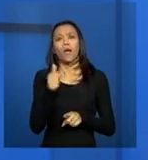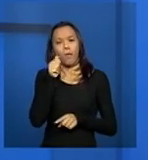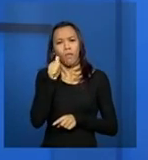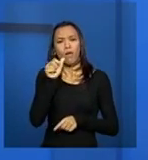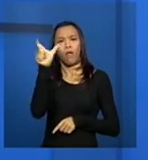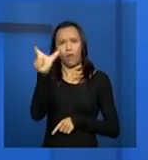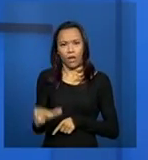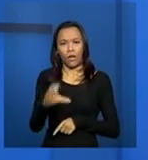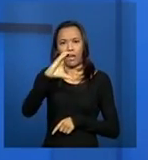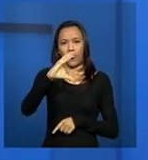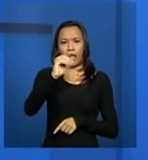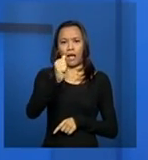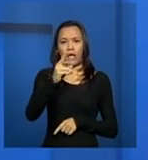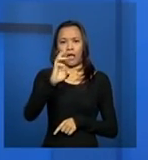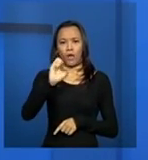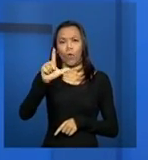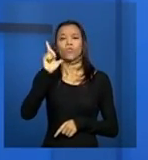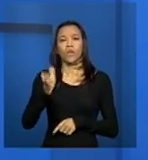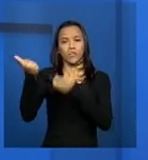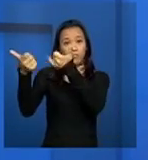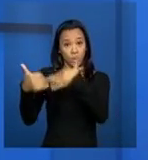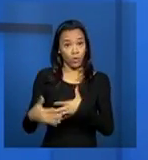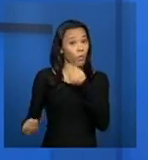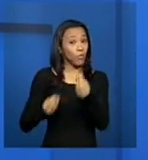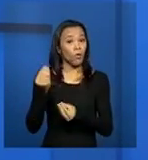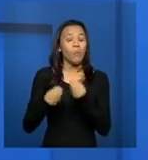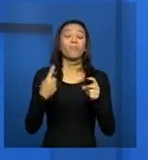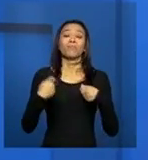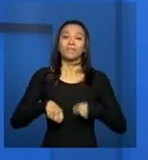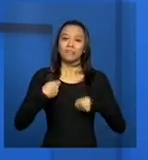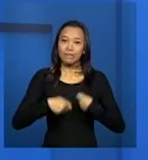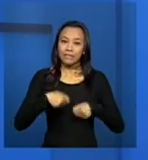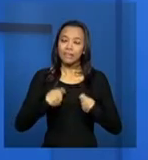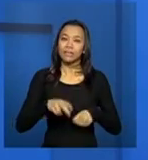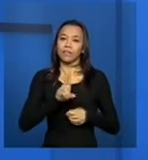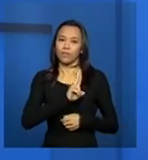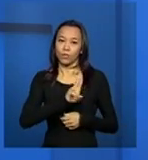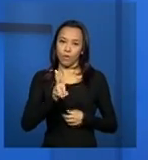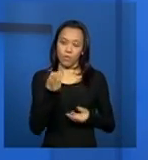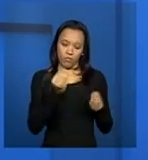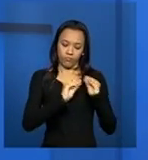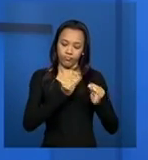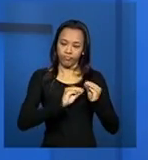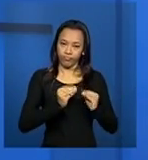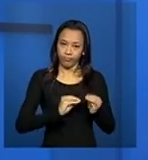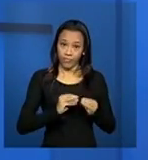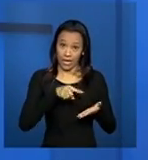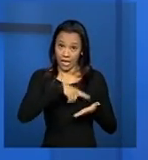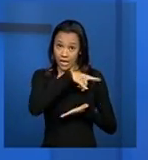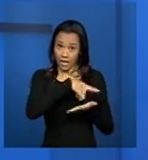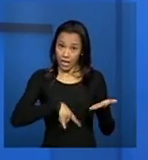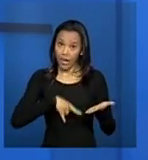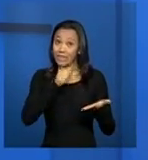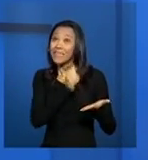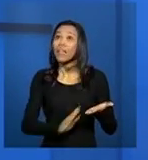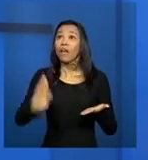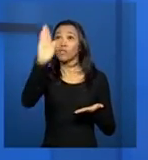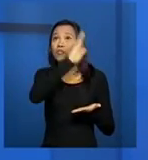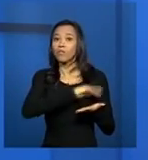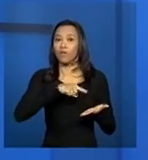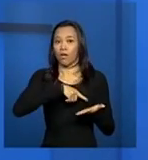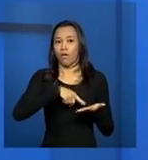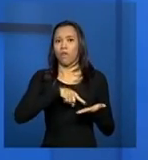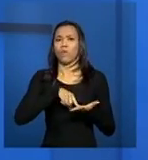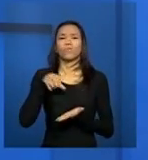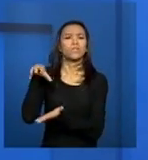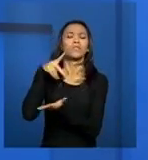explicou, e ele precisa então realizar o cadastramento no Cadastro Nacional de Entidades de Assistência Social de